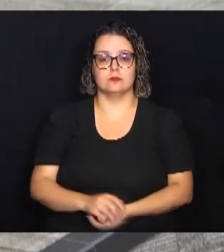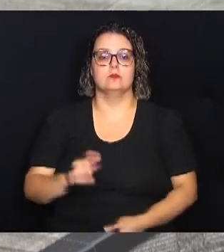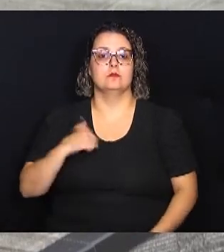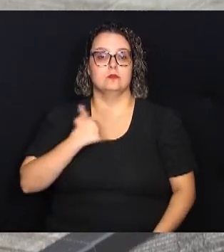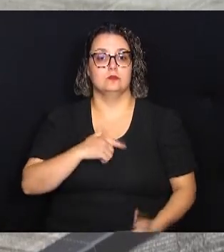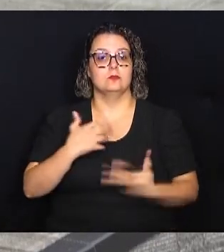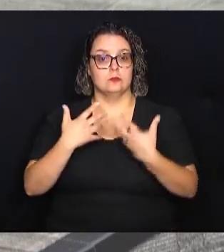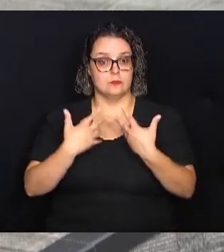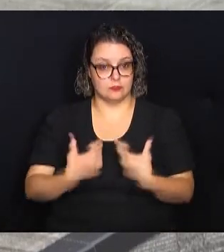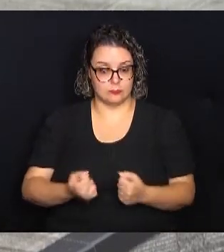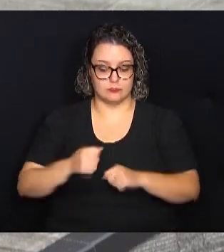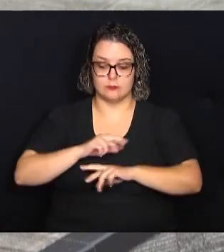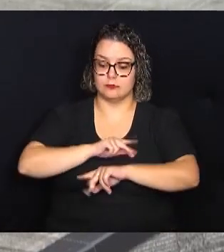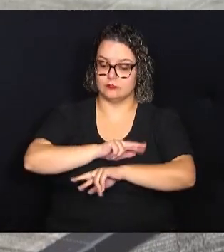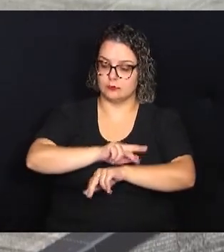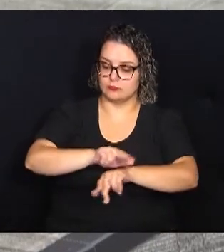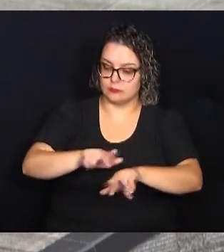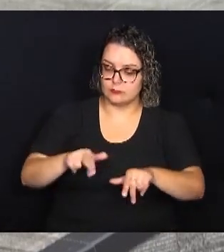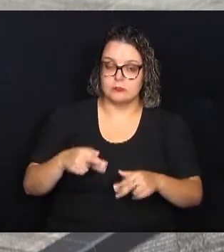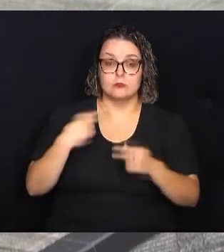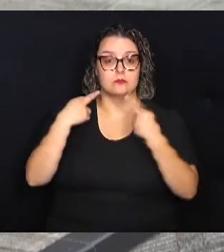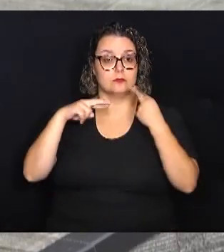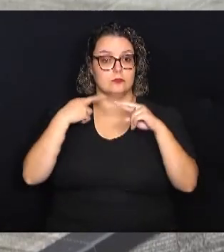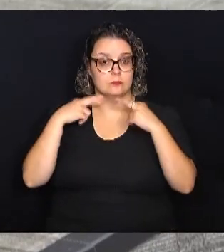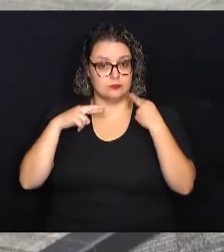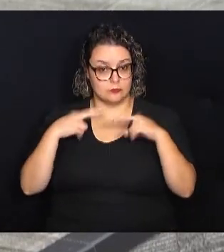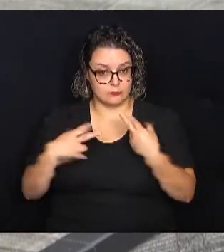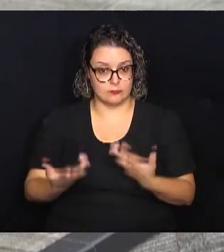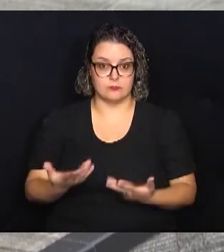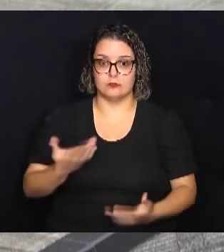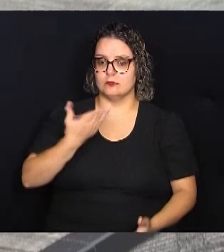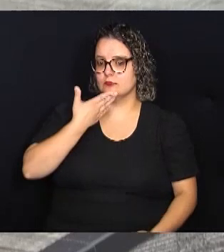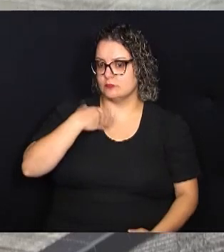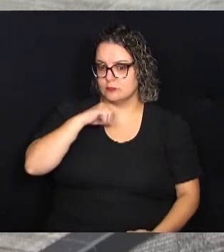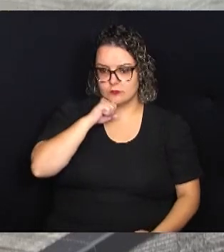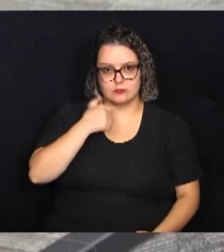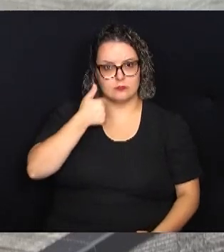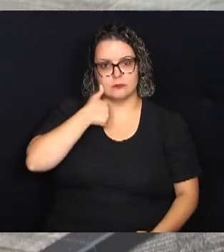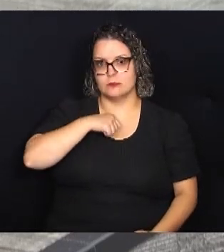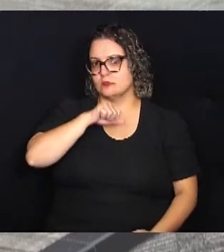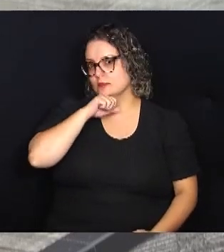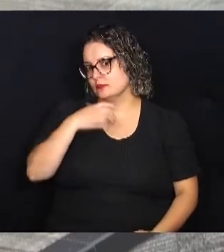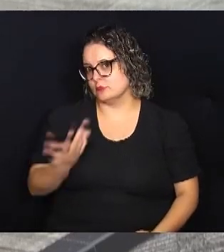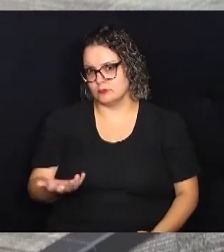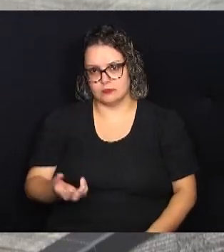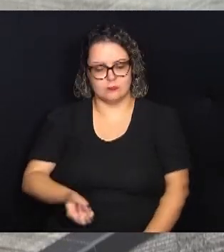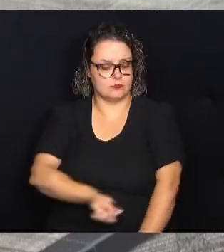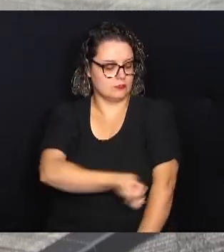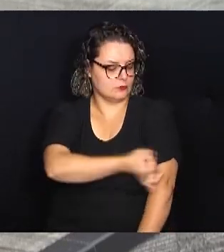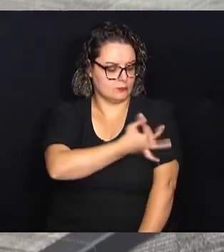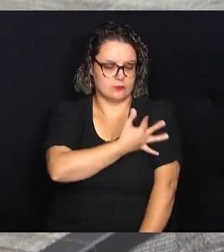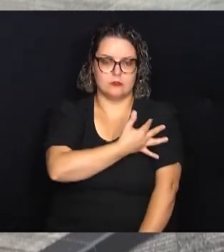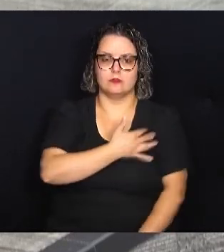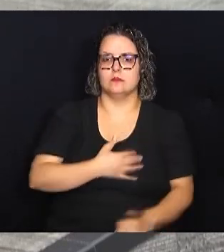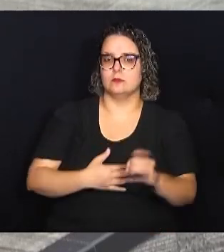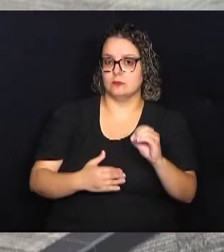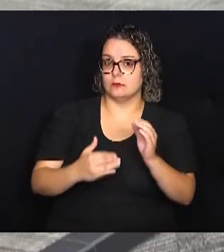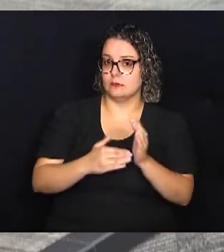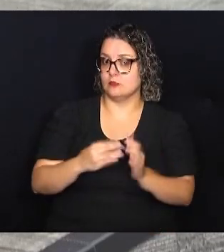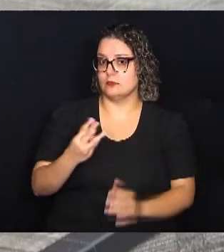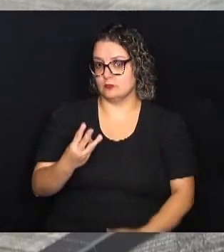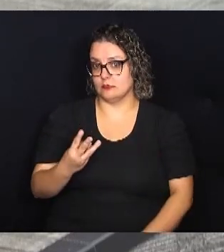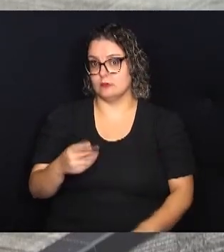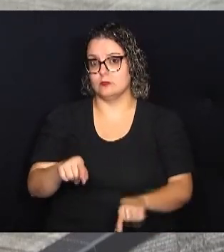recebido muitas reclamações de pais, né, desde o ensino fundamental de 0 a 3, também